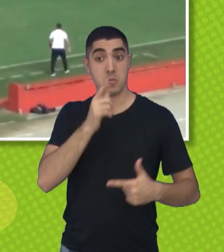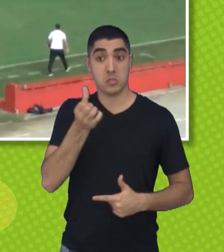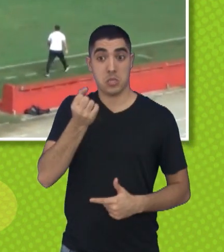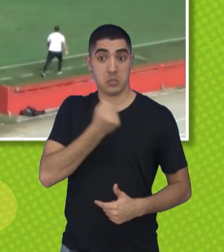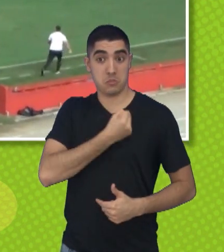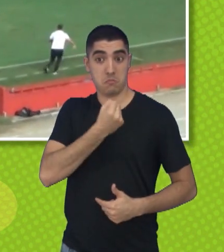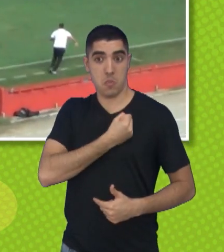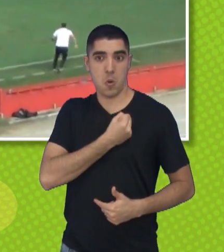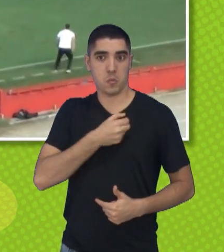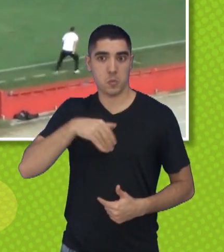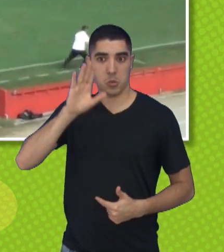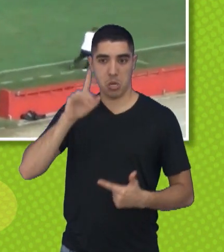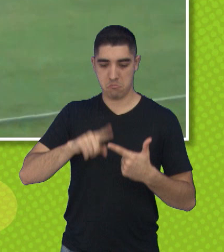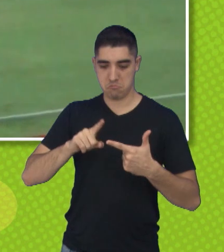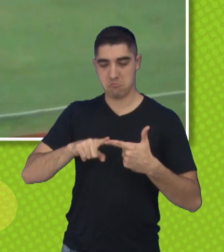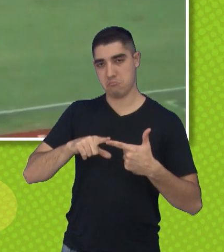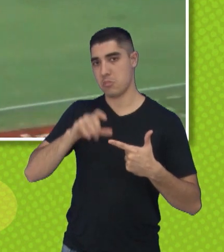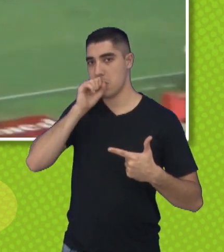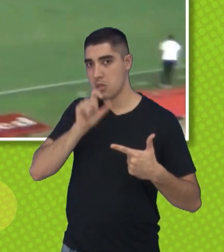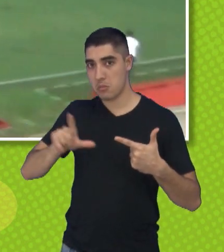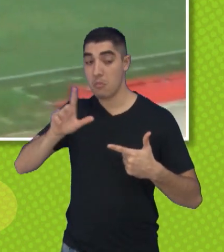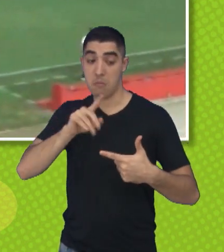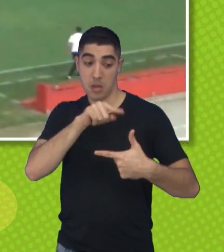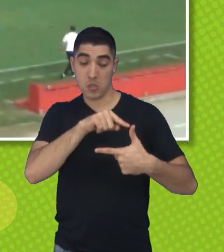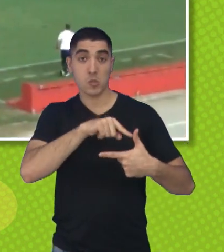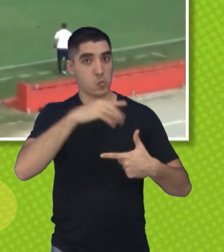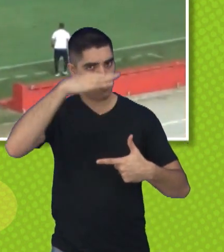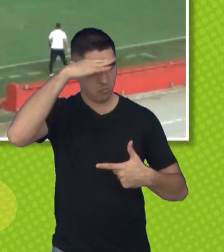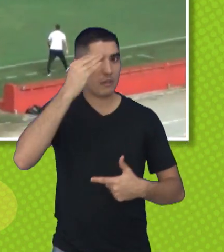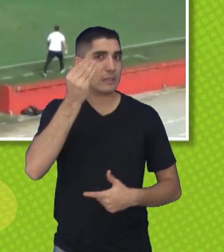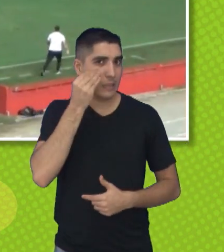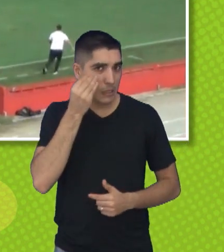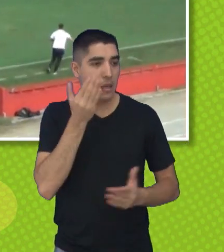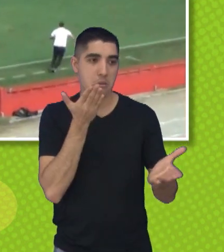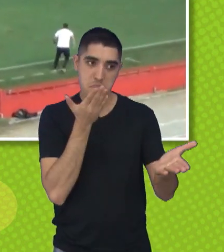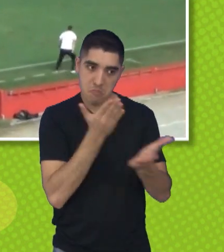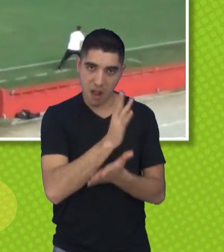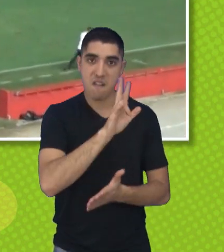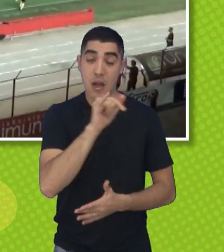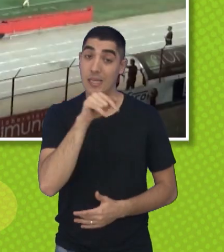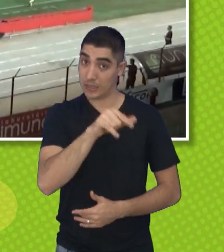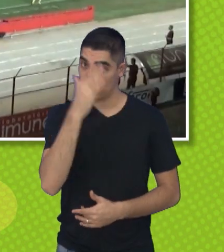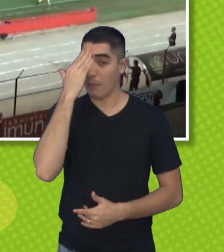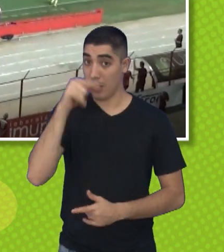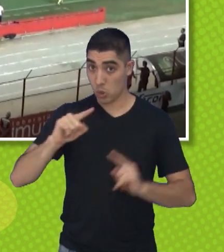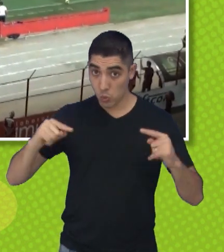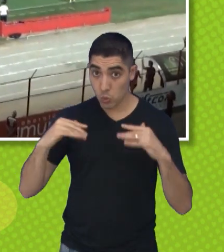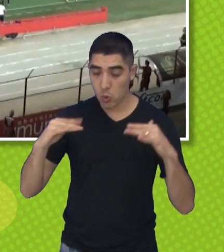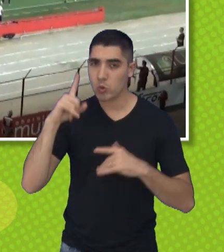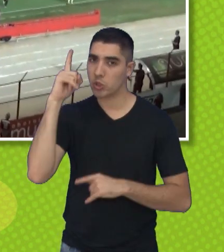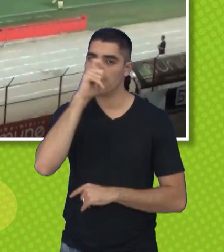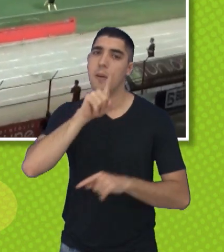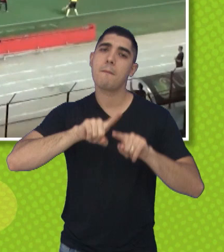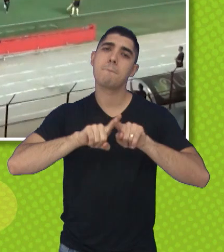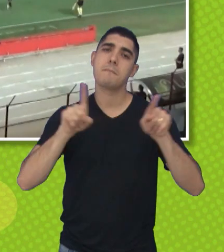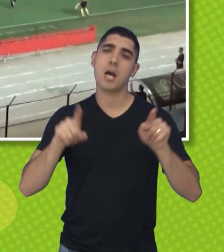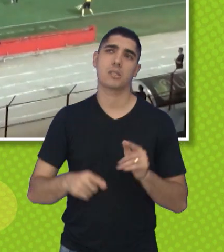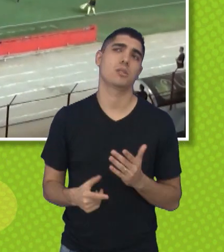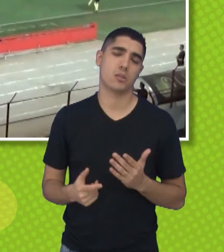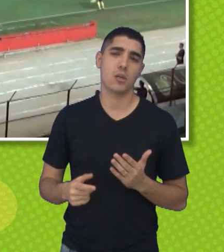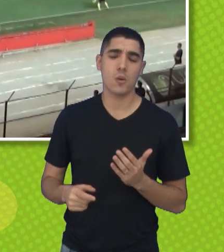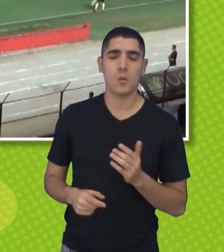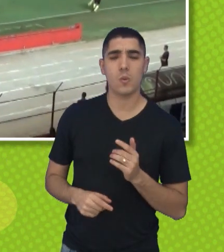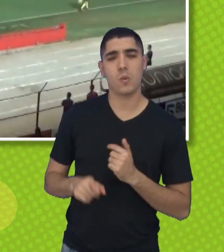que vai brigar por essa classificação para a próxima fase. A gente sabia que ia ser um jogo complicado, mas o São José acho que